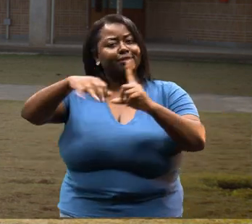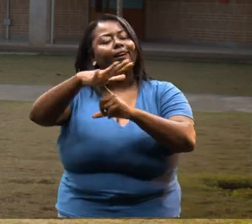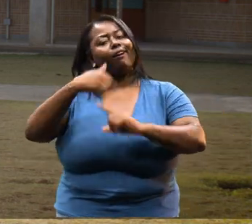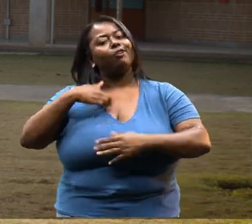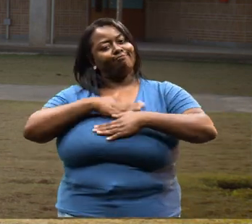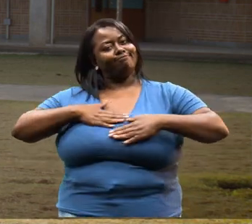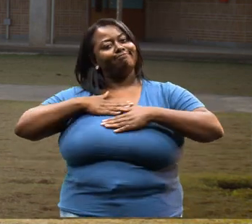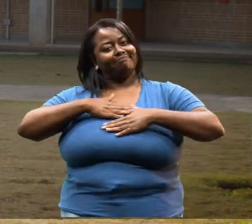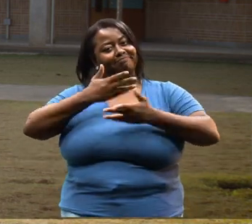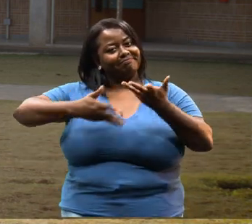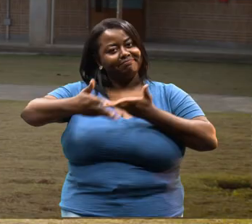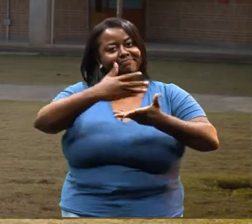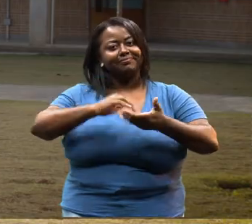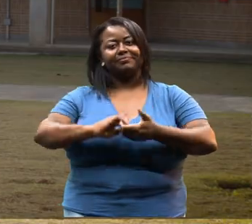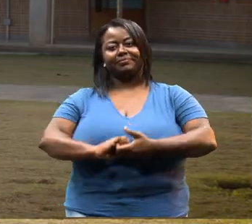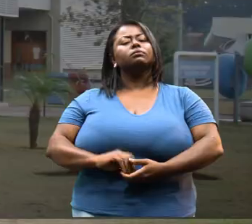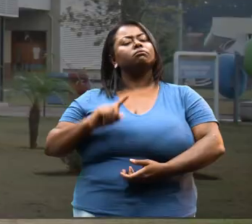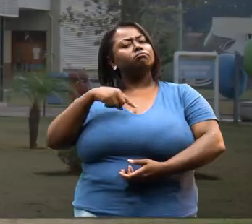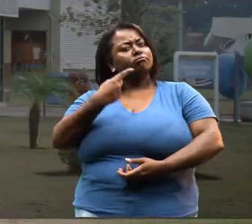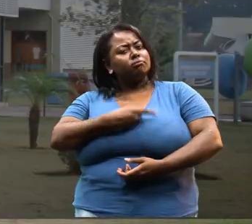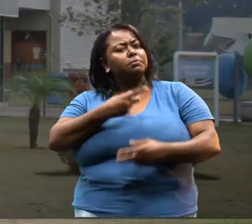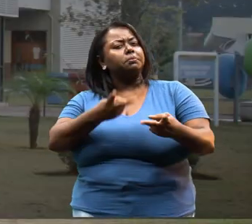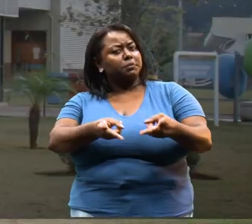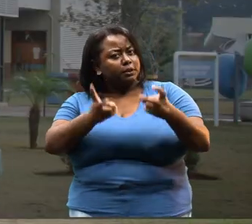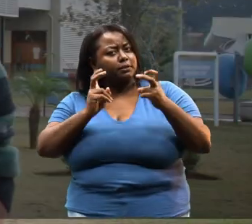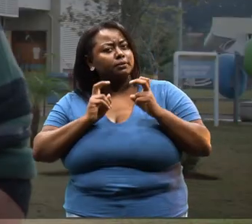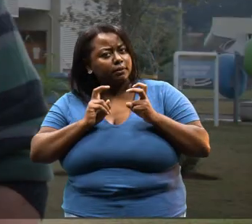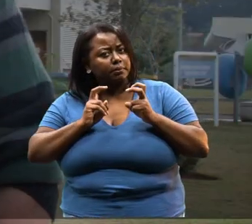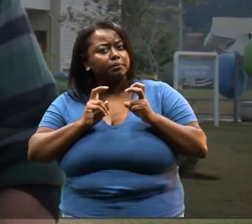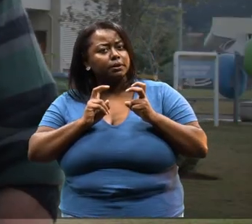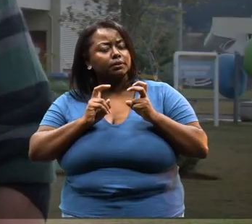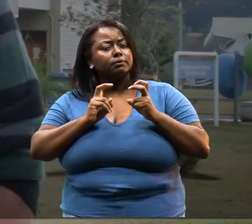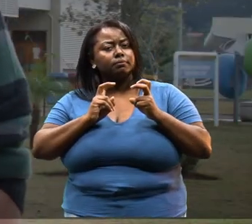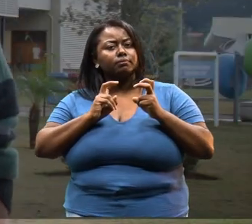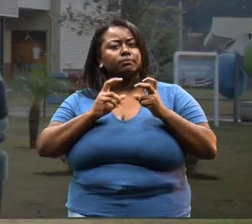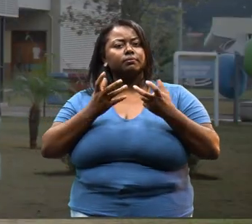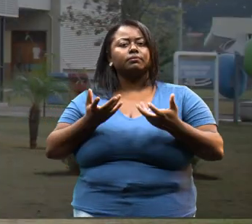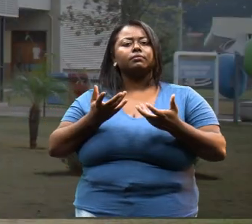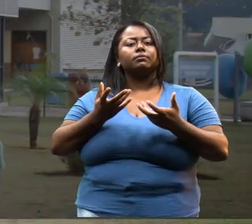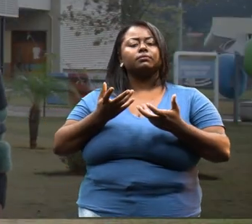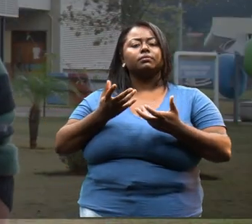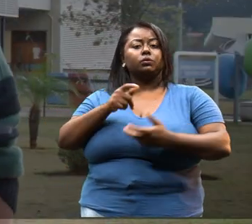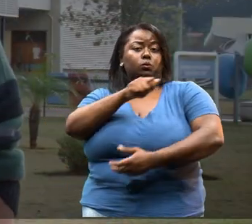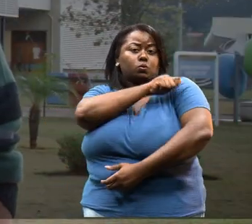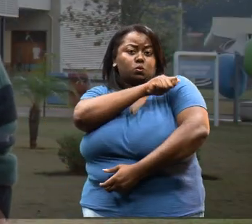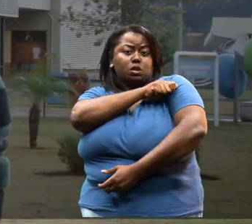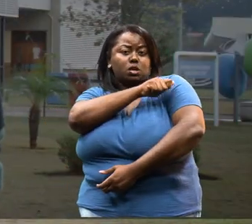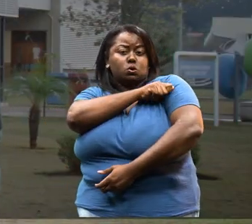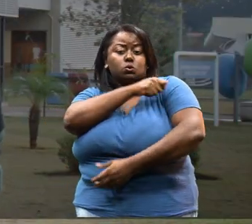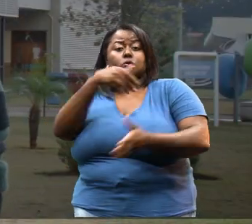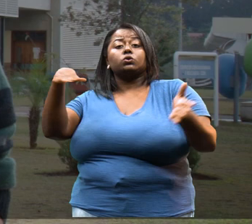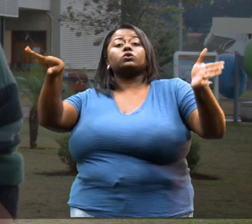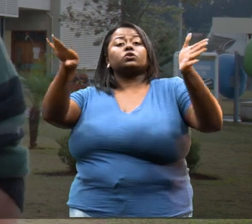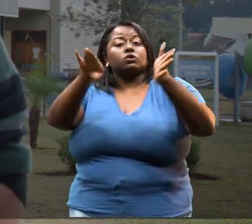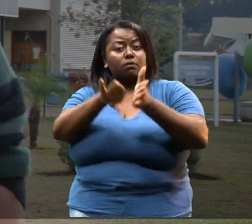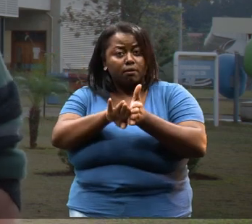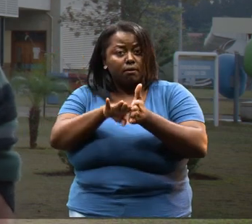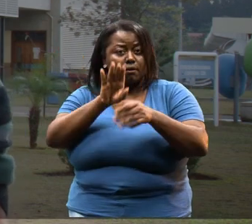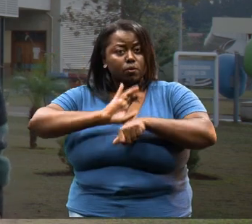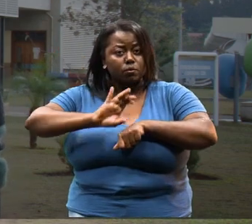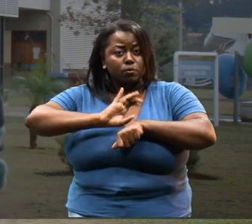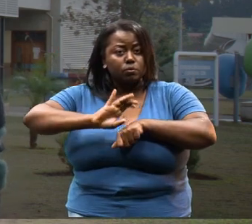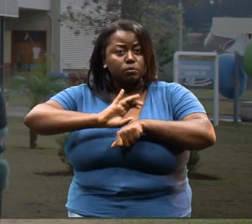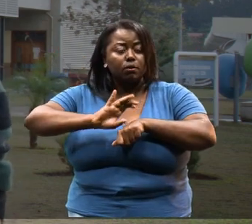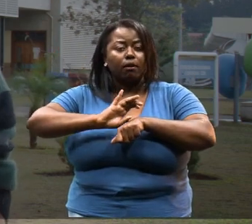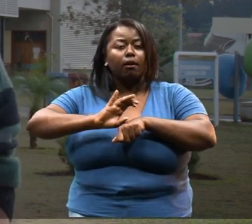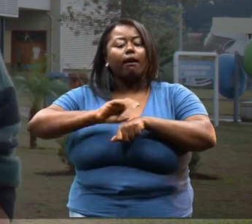sociedade. Então, gosto bastante dessa interação. O que a gente percebe é que, uma vez que o estudante chega